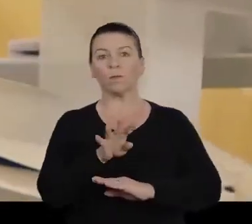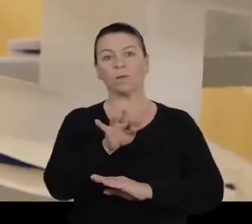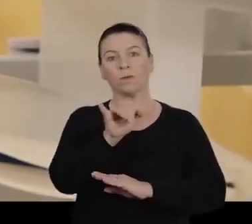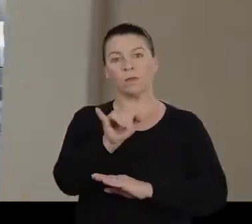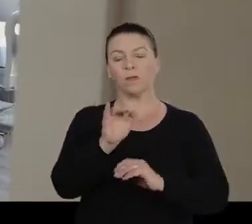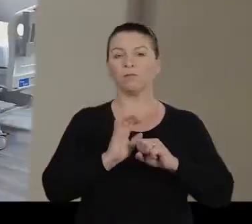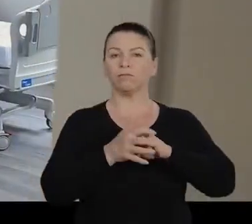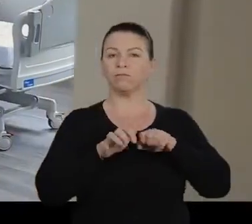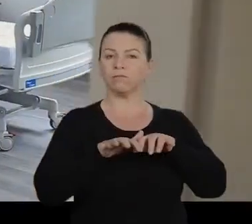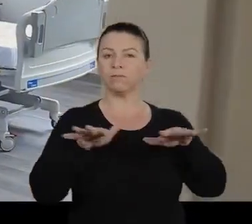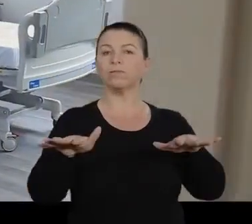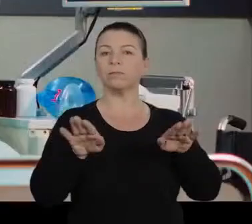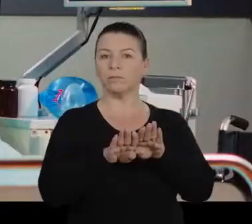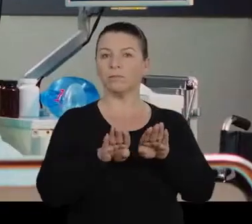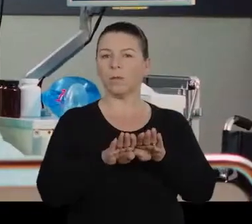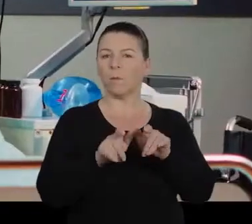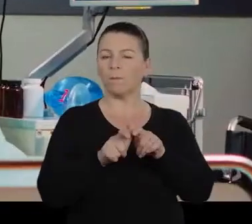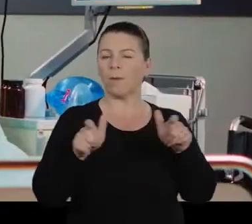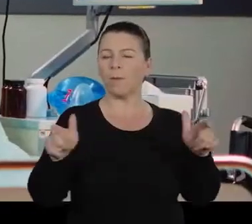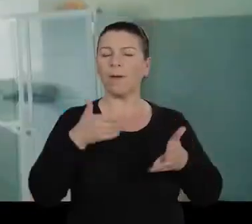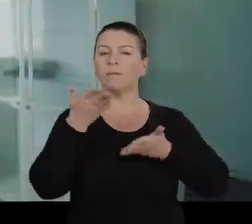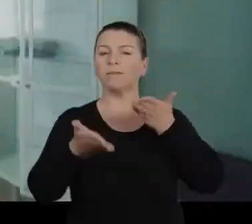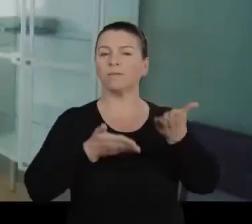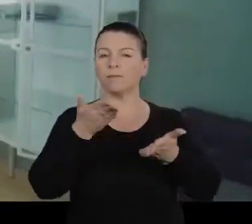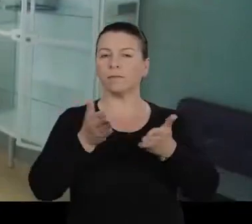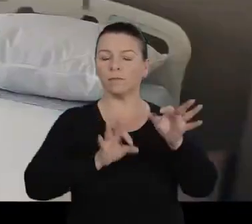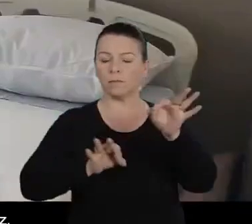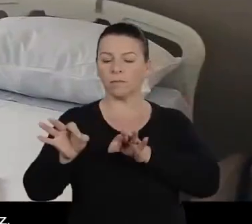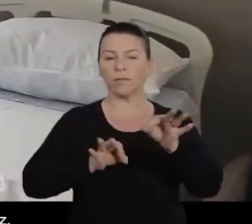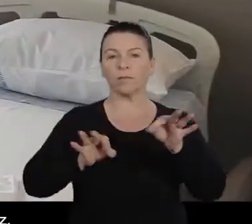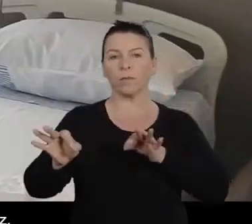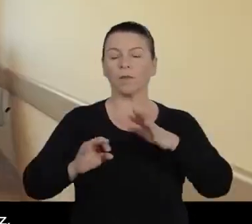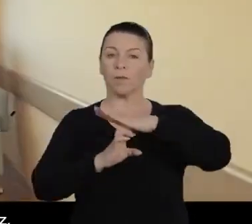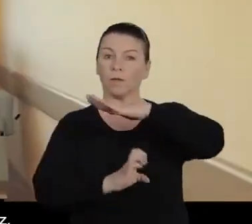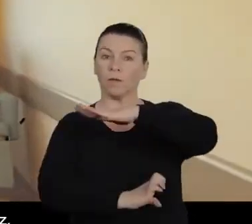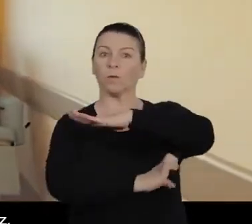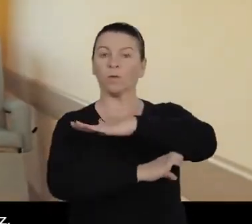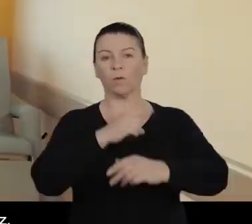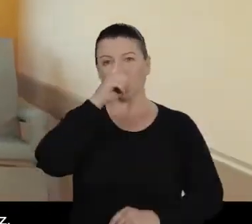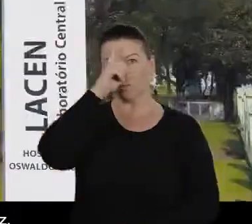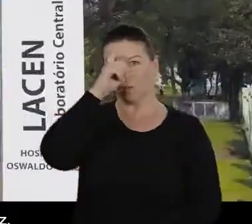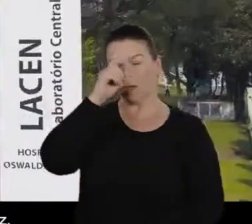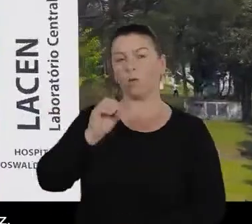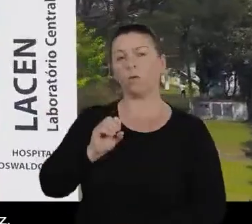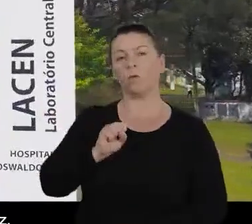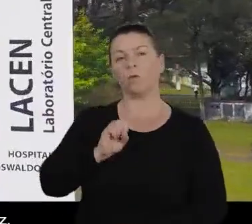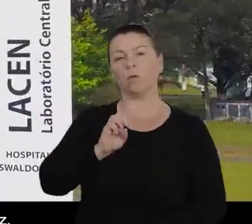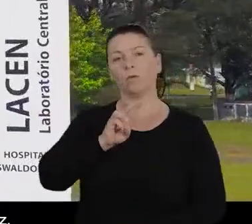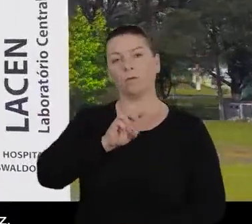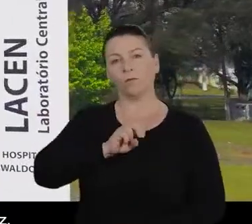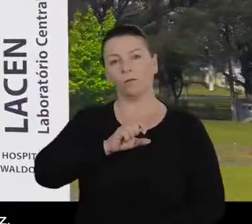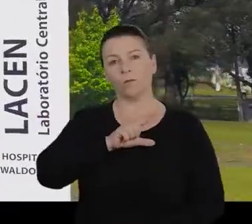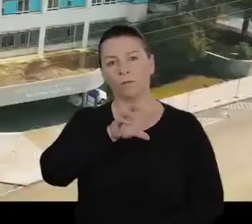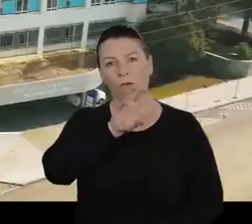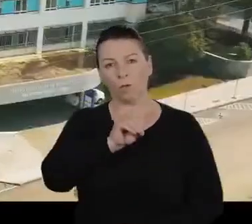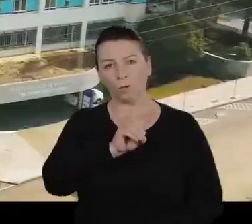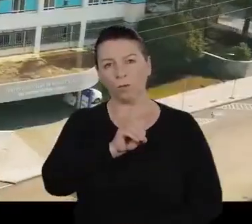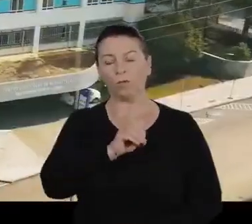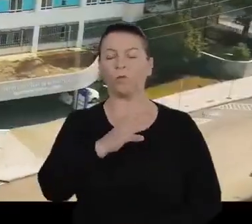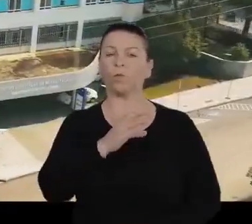número de leitos de UTI na pandemia. Ampliou o atendimento e reformou as estruturas do Hospital Oswaldo Cruz,